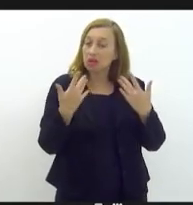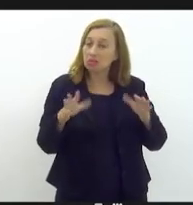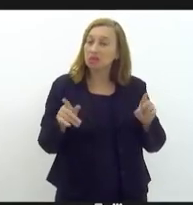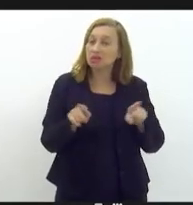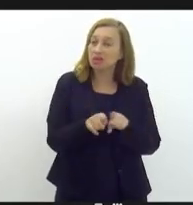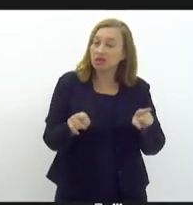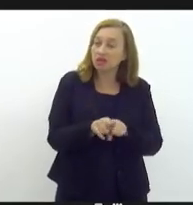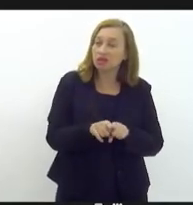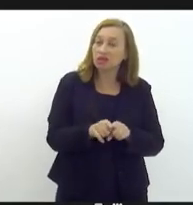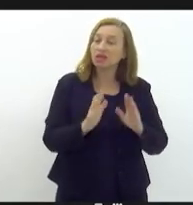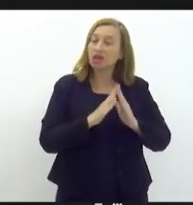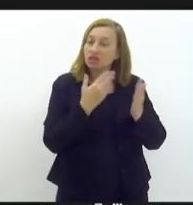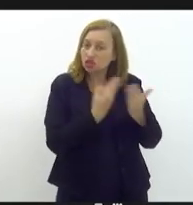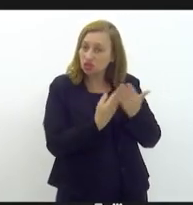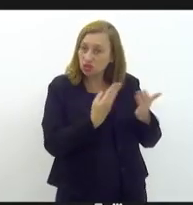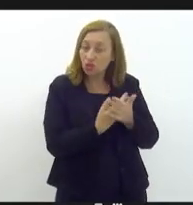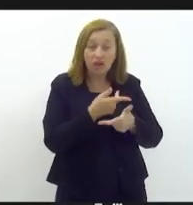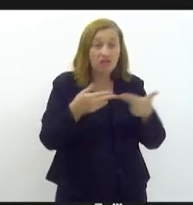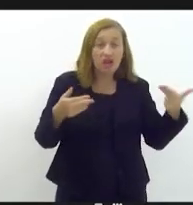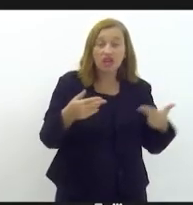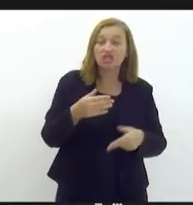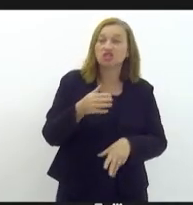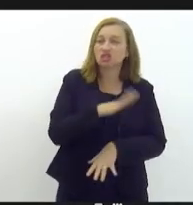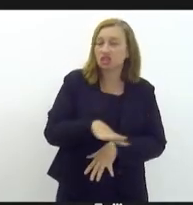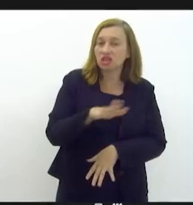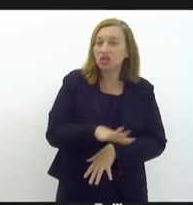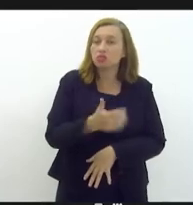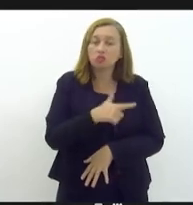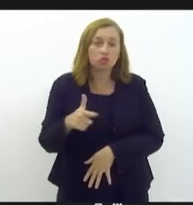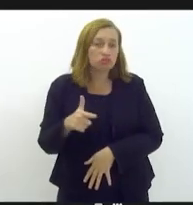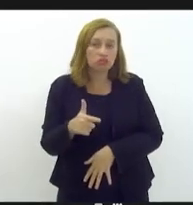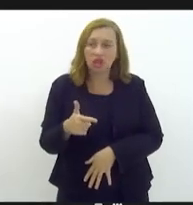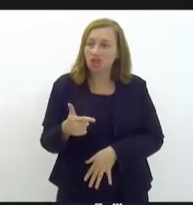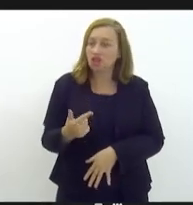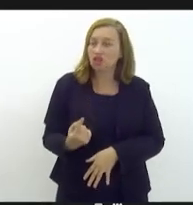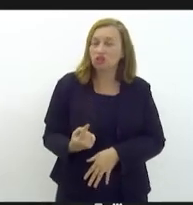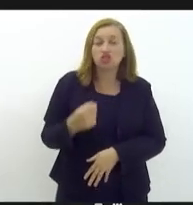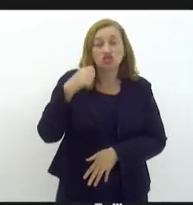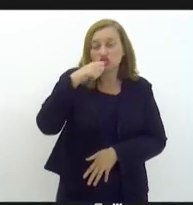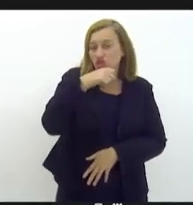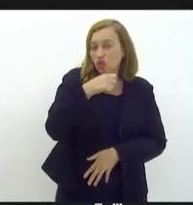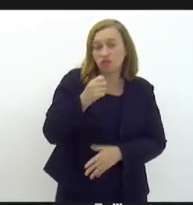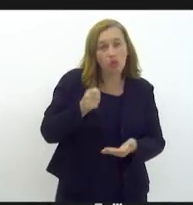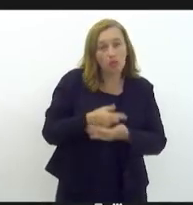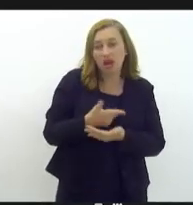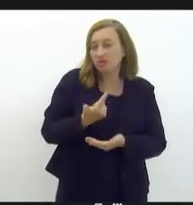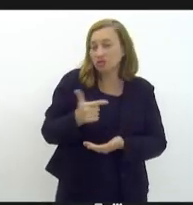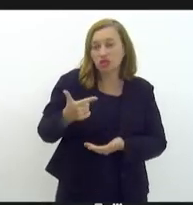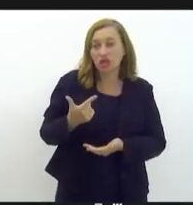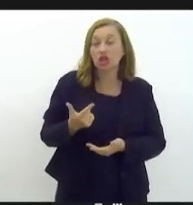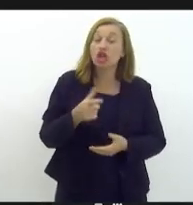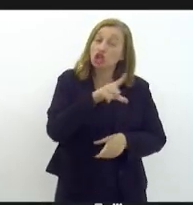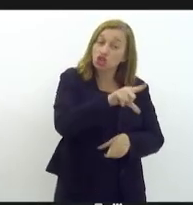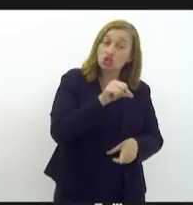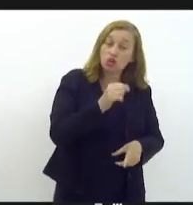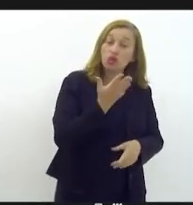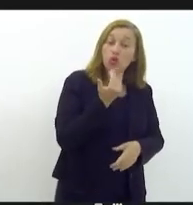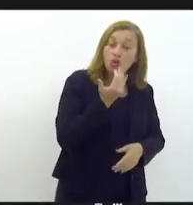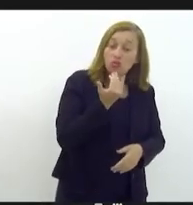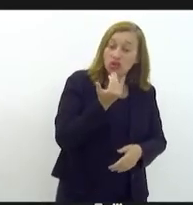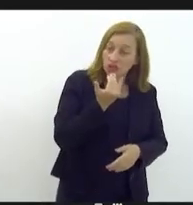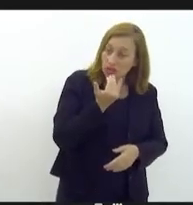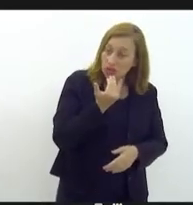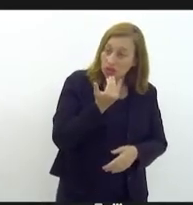através das escolas que muitas crianças que às vezes não têm condições de escova, porque a escola é entre a comida, alimento,